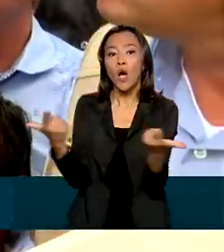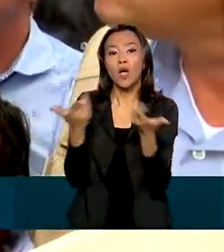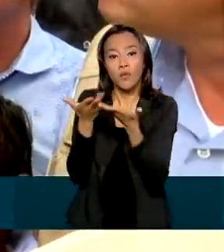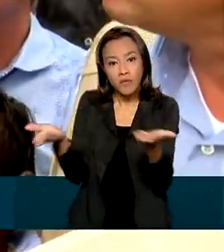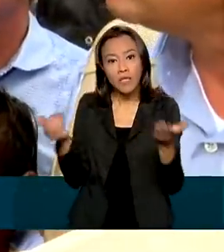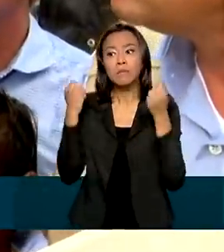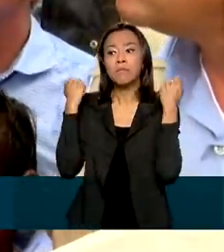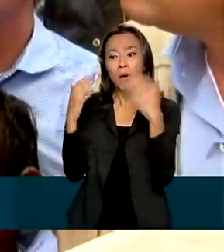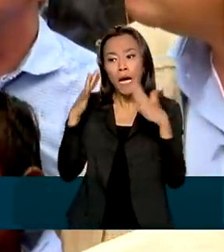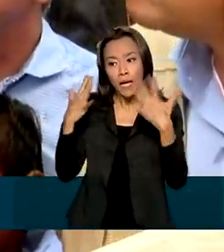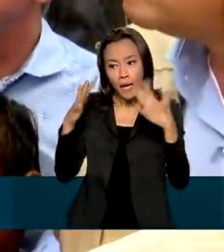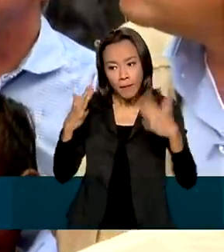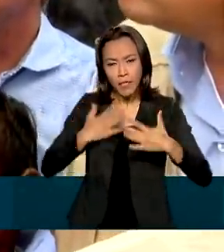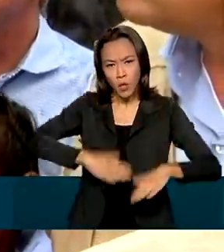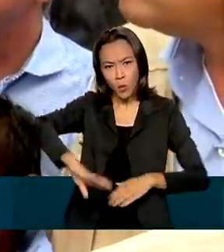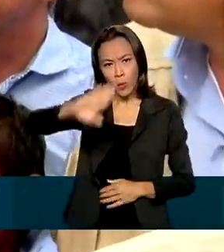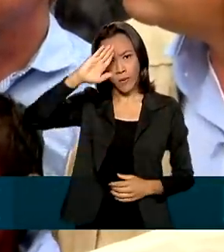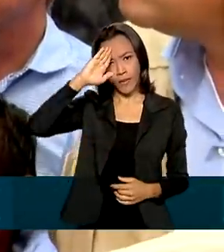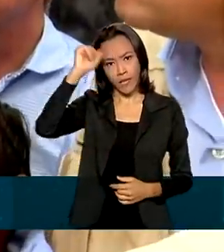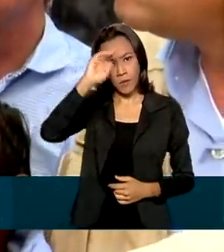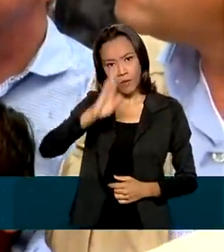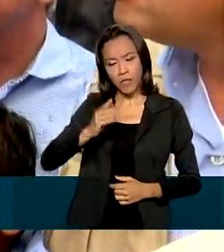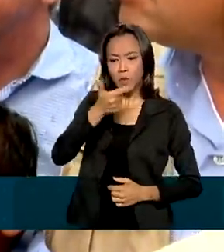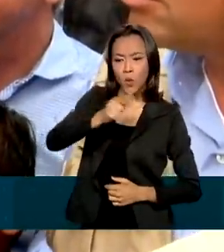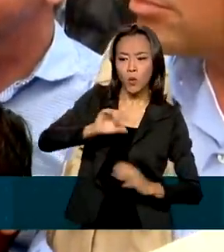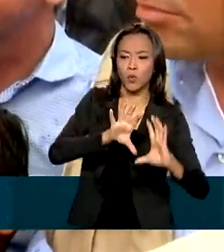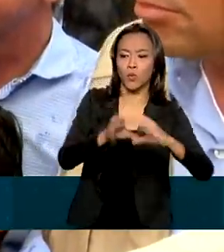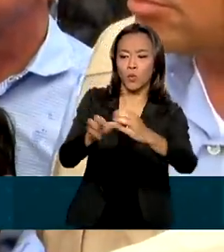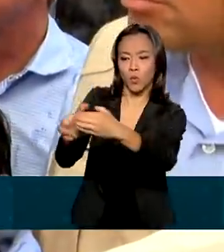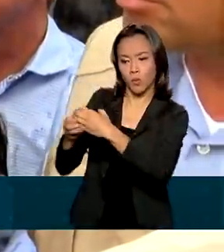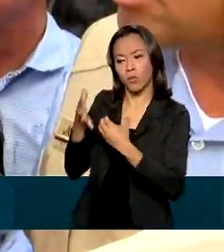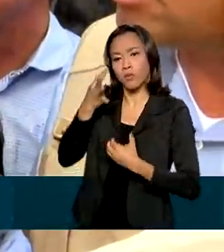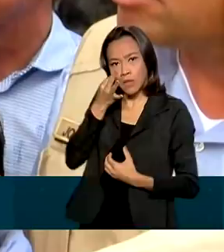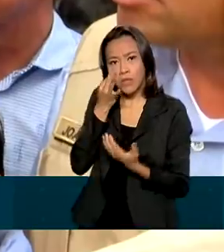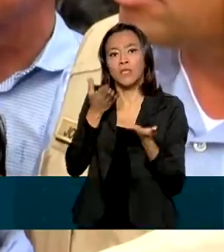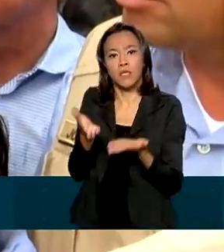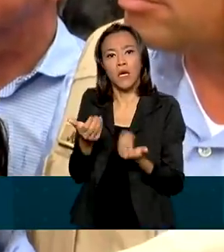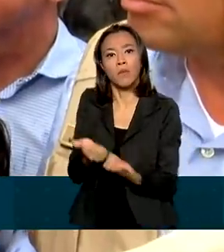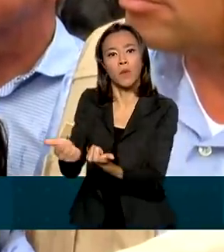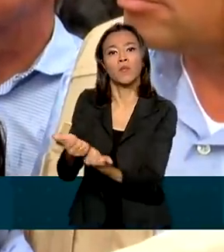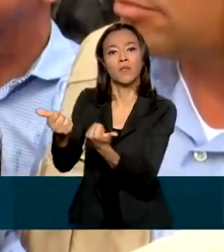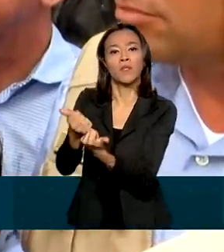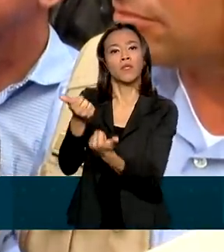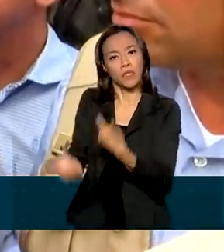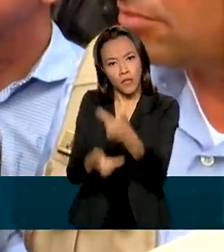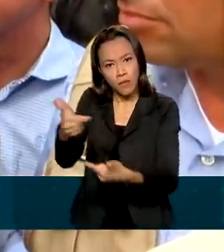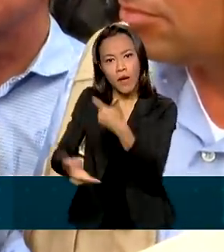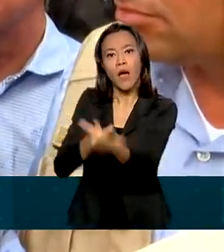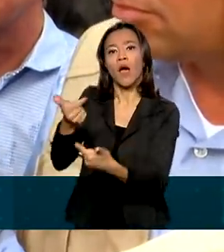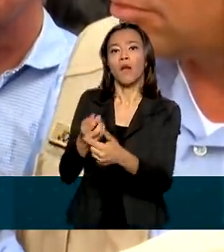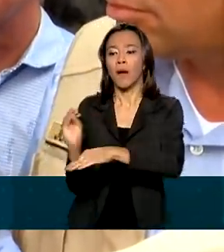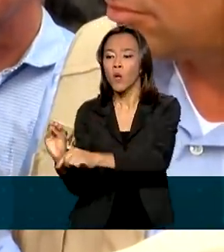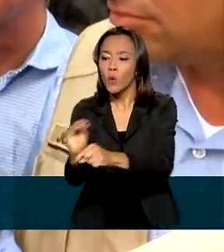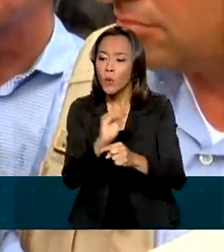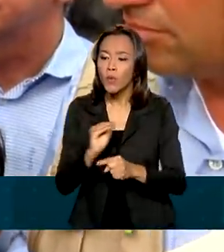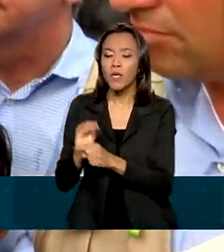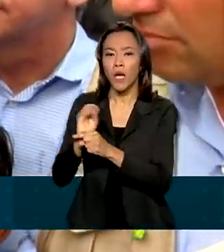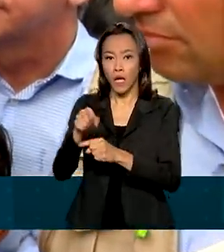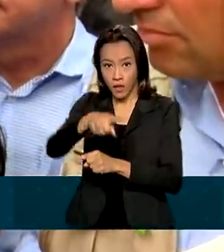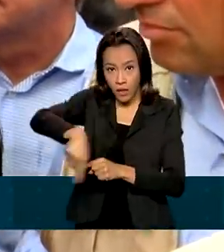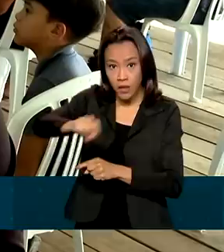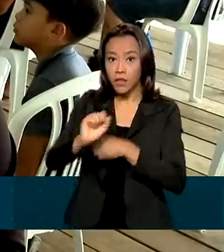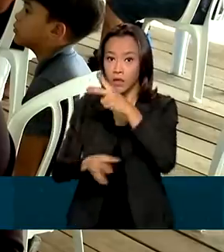parabéns ao nosso exército brasileiro, entre outras organizações aqui presentes, que trabalham para acolhê-los e